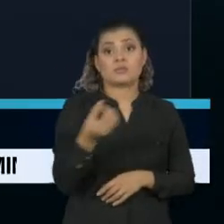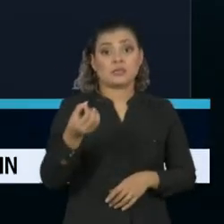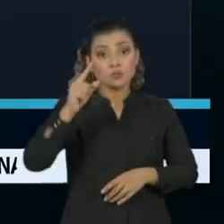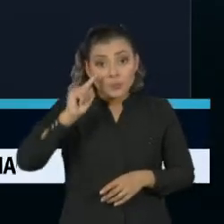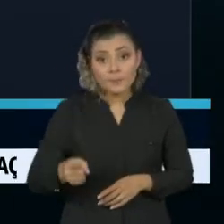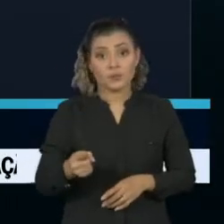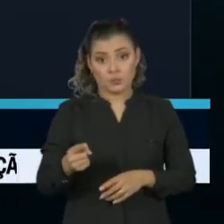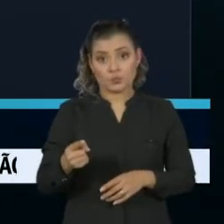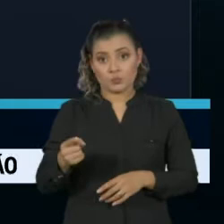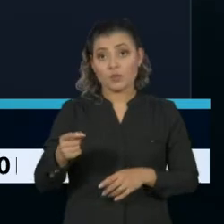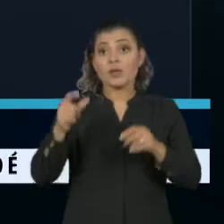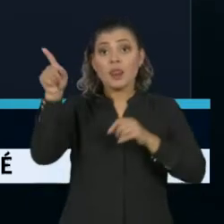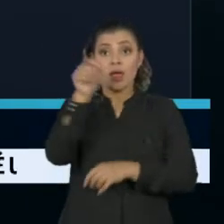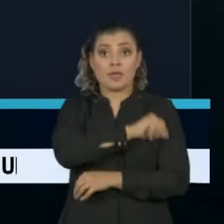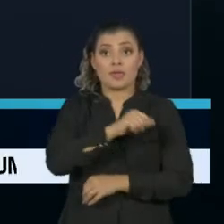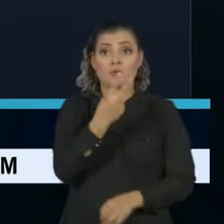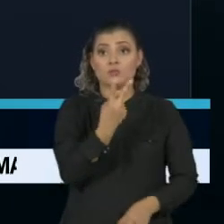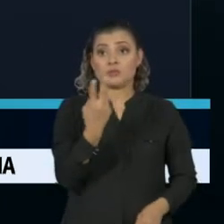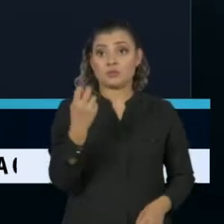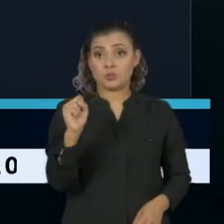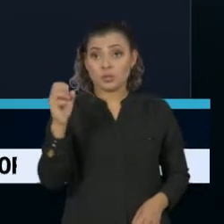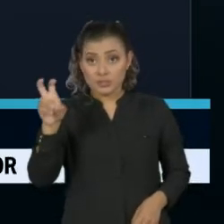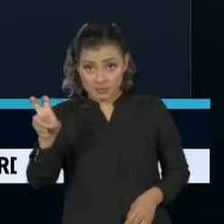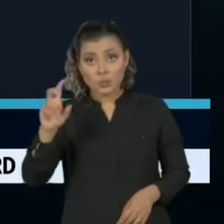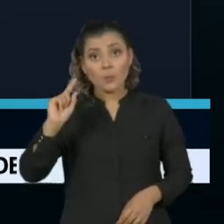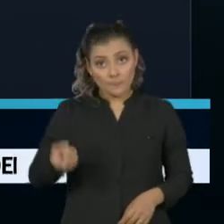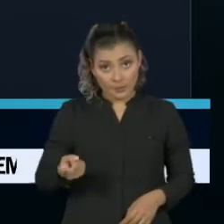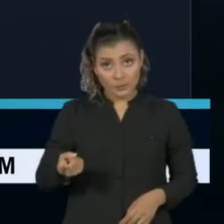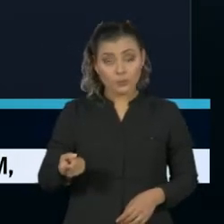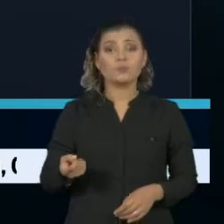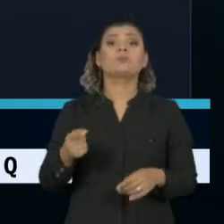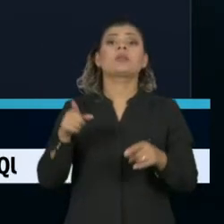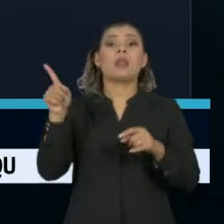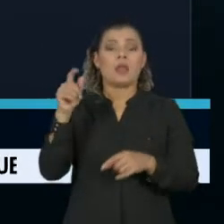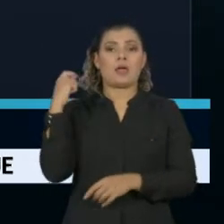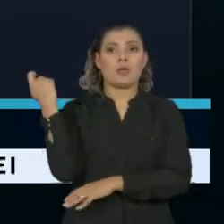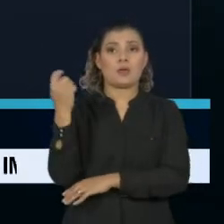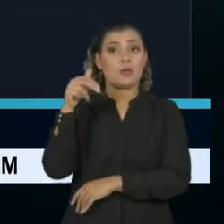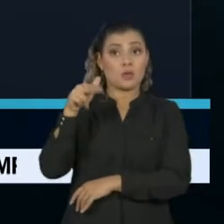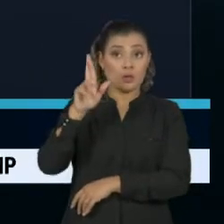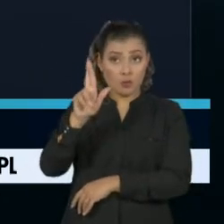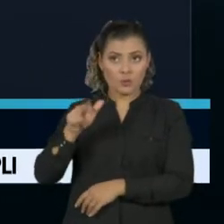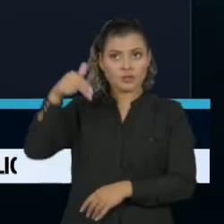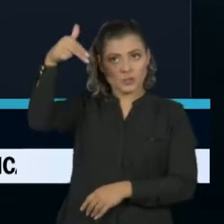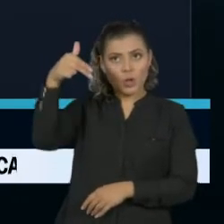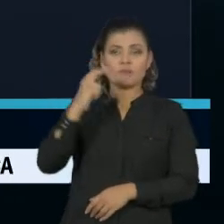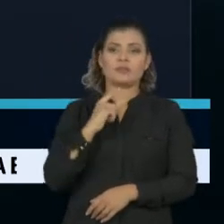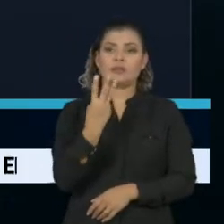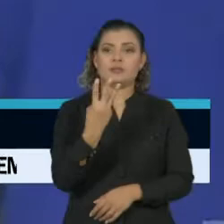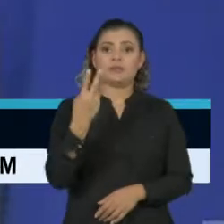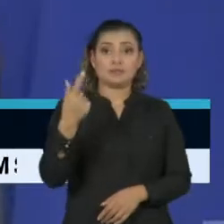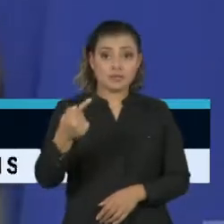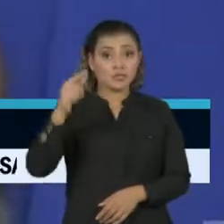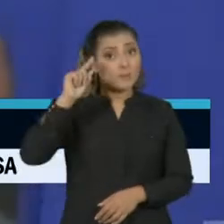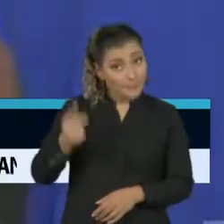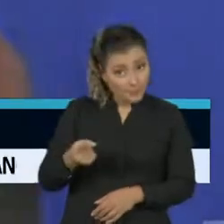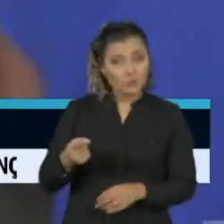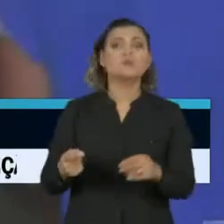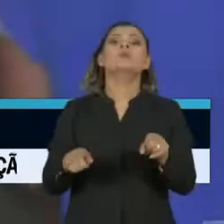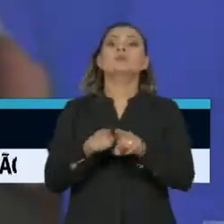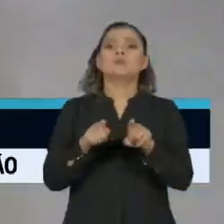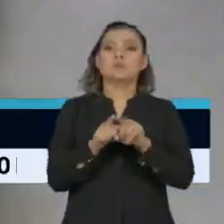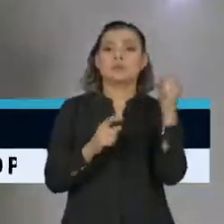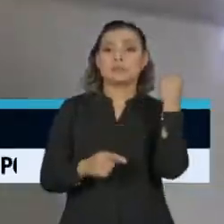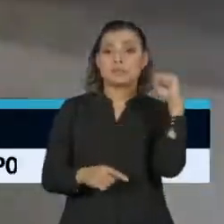enfermeiros. Rio de Janeiro, 285 mil. O Rio Grande do Norte tem 37 mil. Sergipe